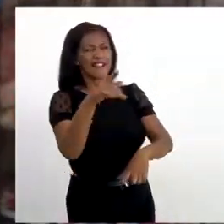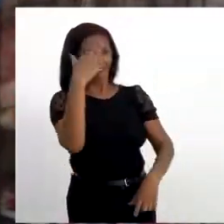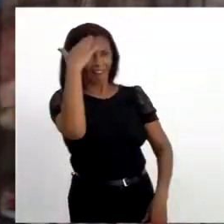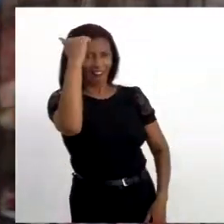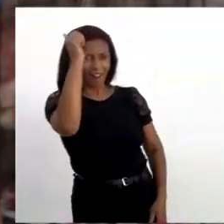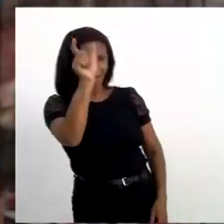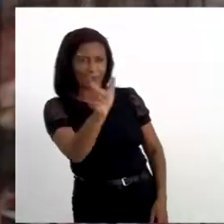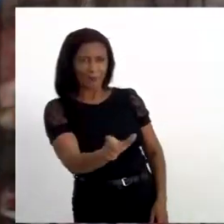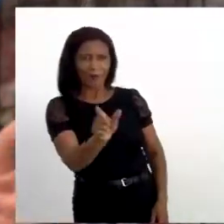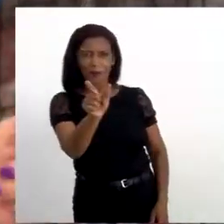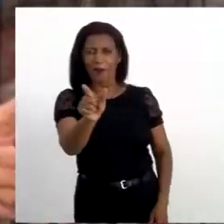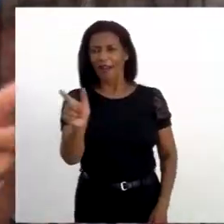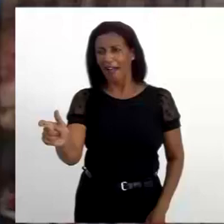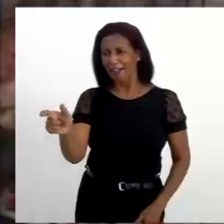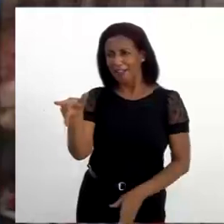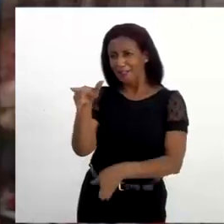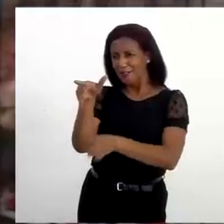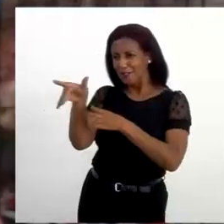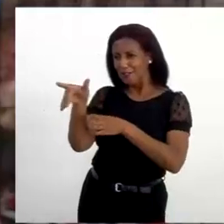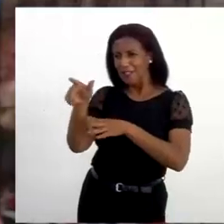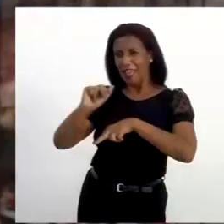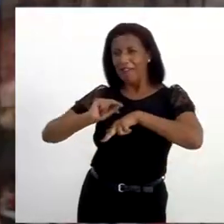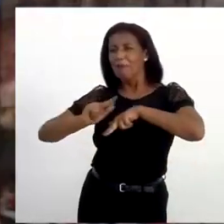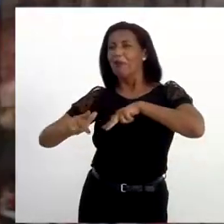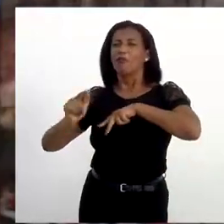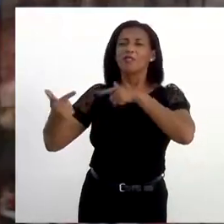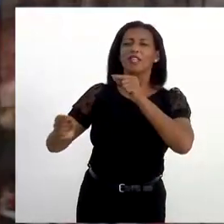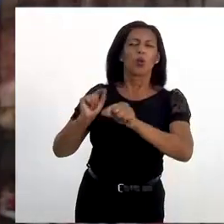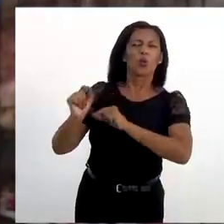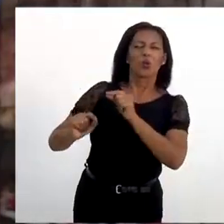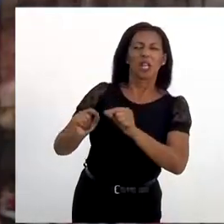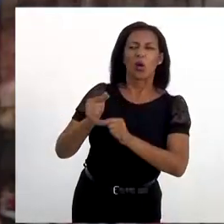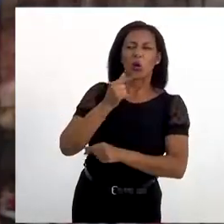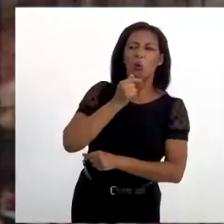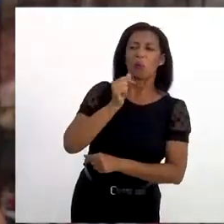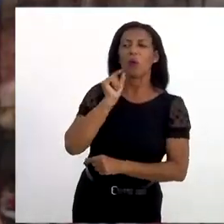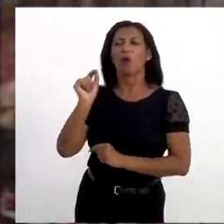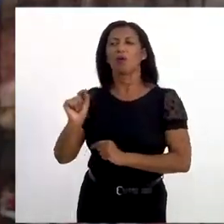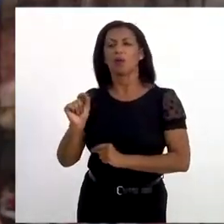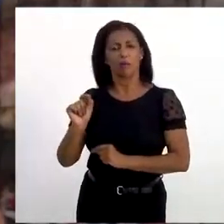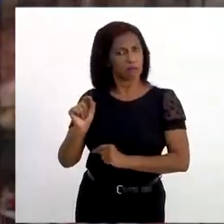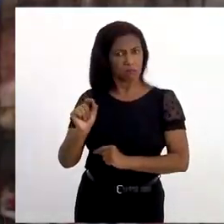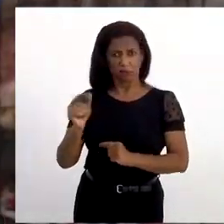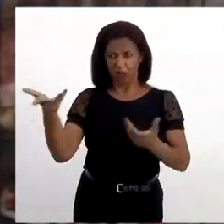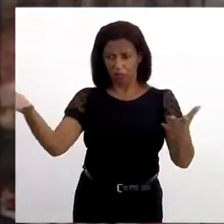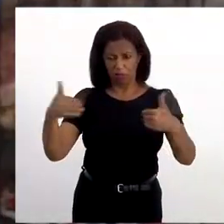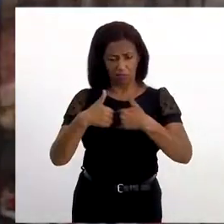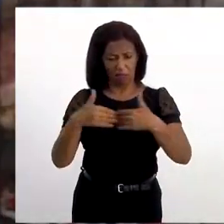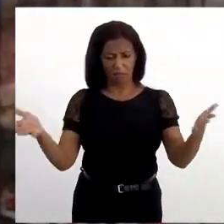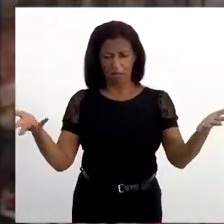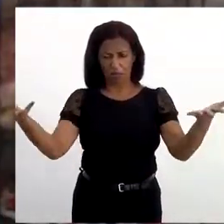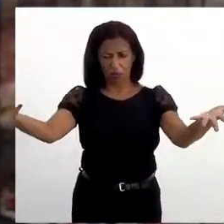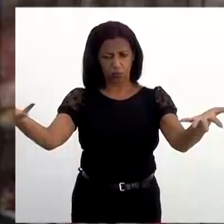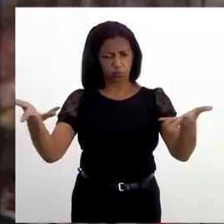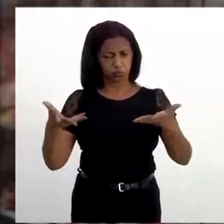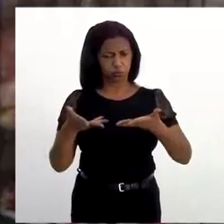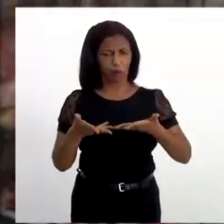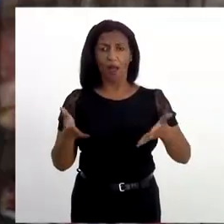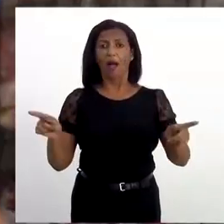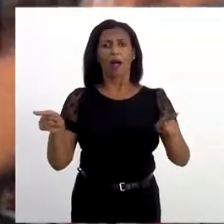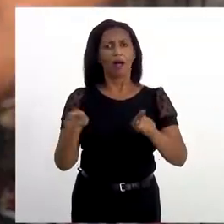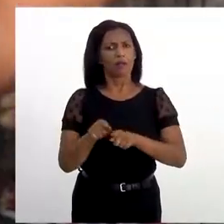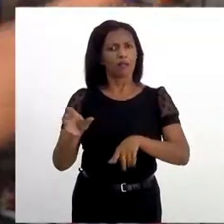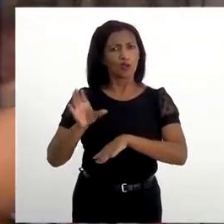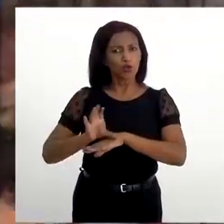sua posição social, por sua orientação sexual. Não. Entrou aqui e vai ser acolhido. Entendeu?